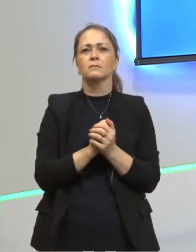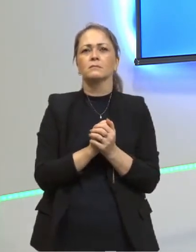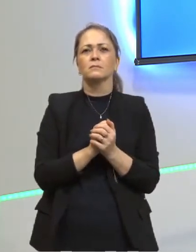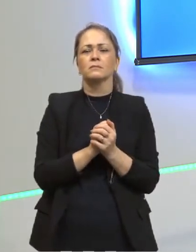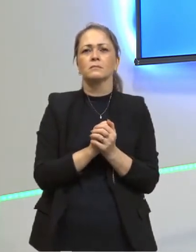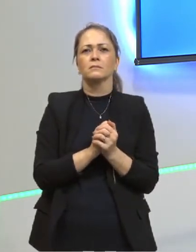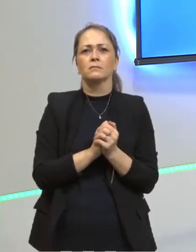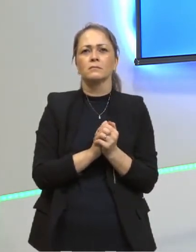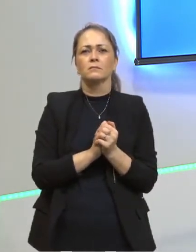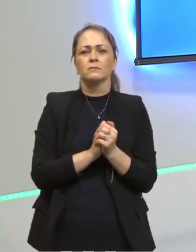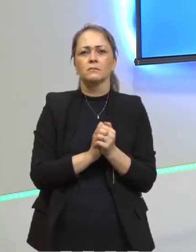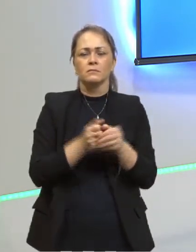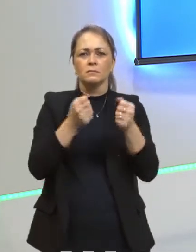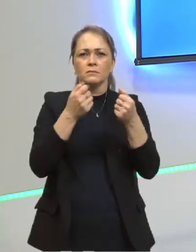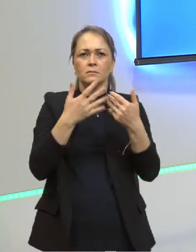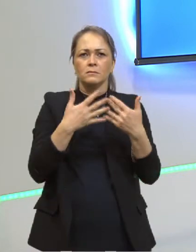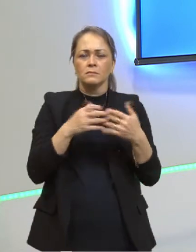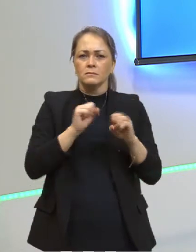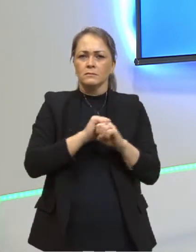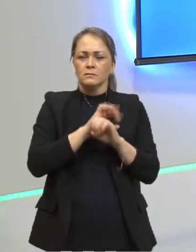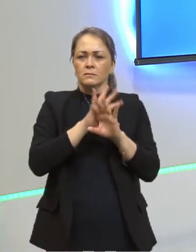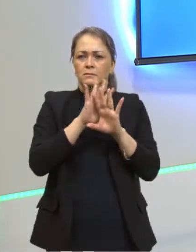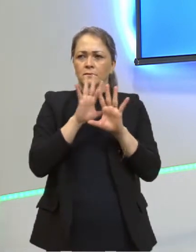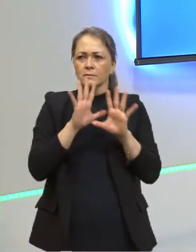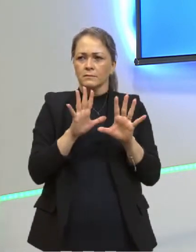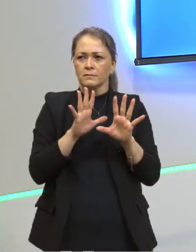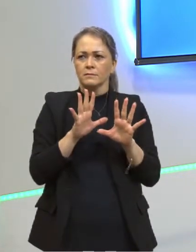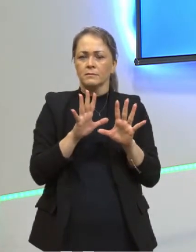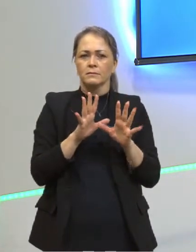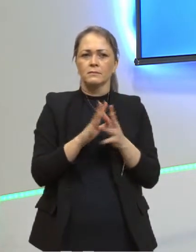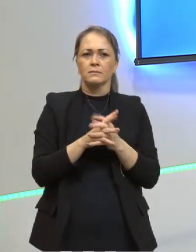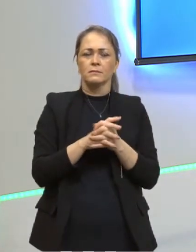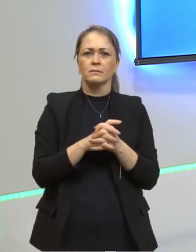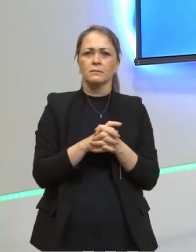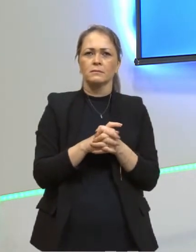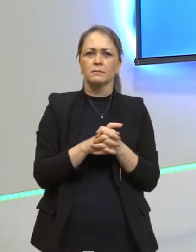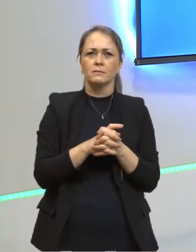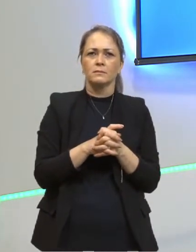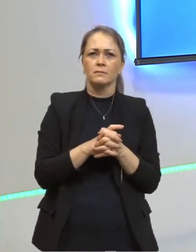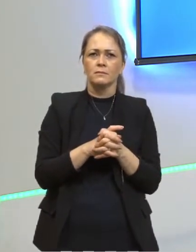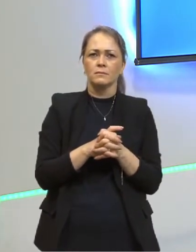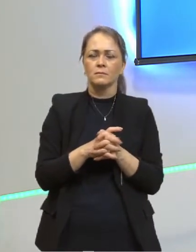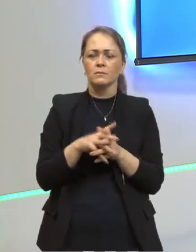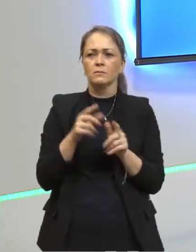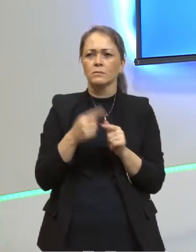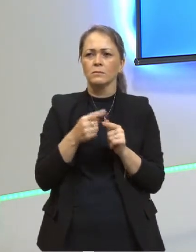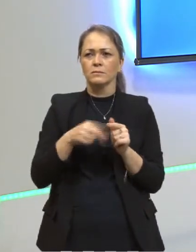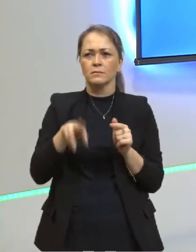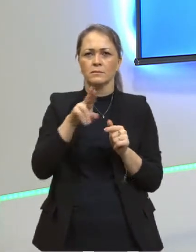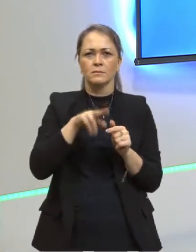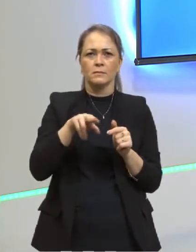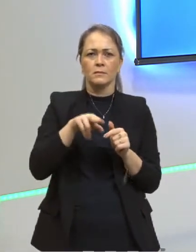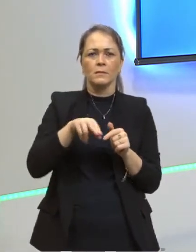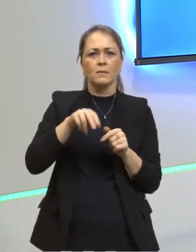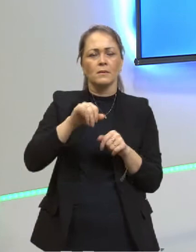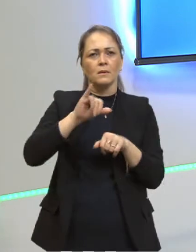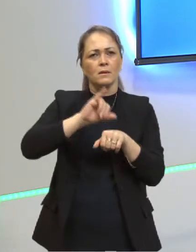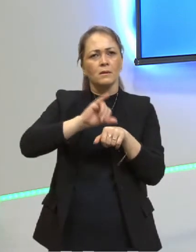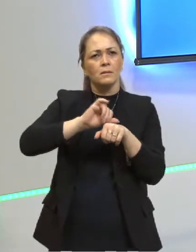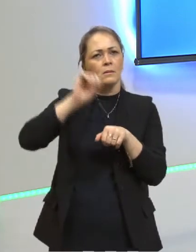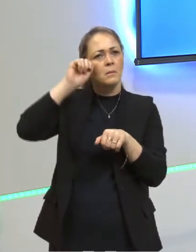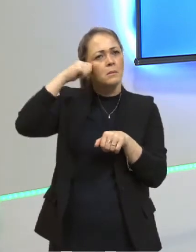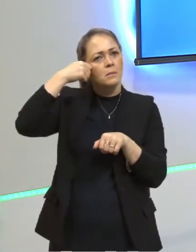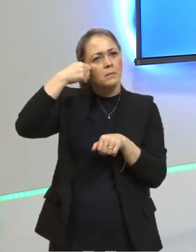mas estar explicando com muita clareza para vocês. Então, de onde sai esse termo corpo negro? O corpo